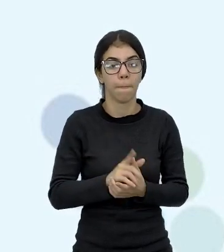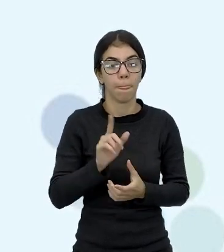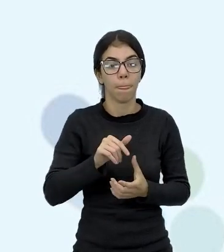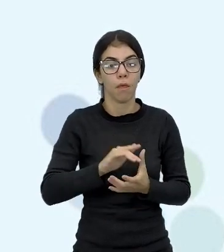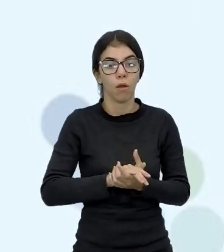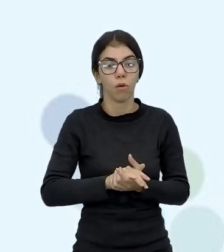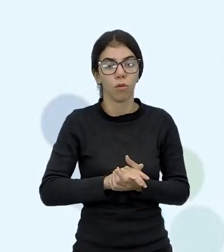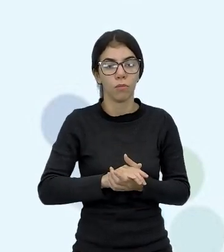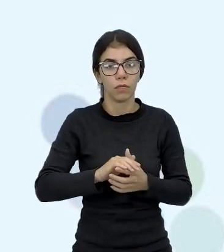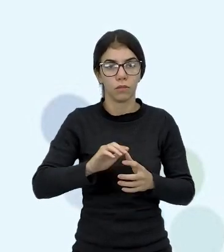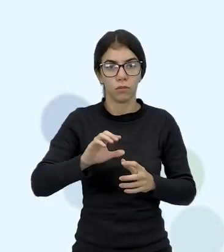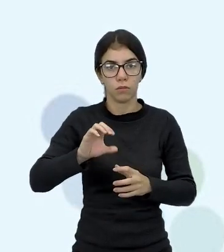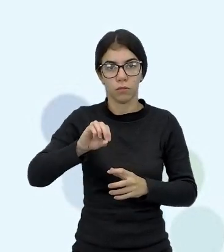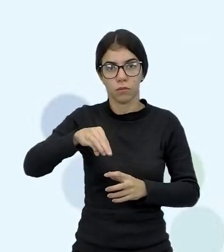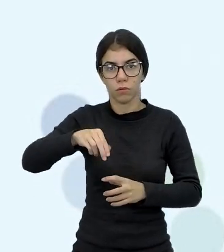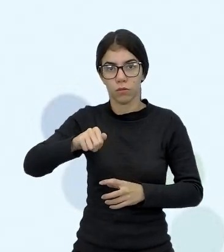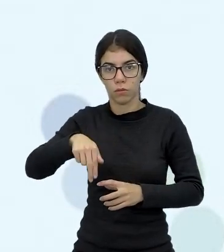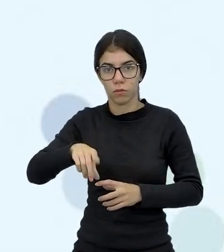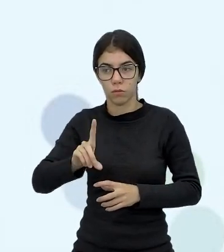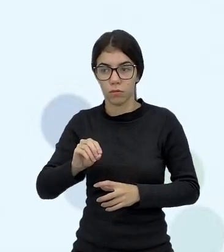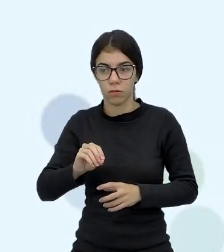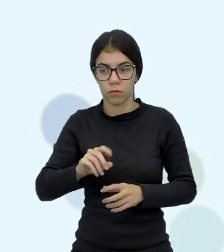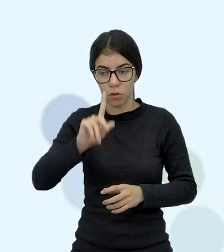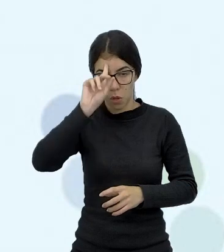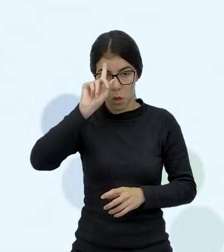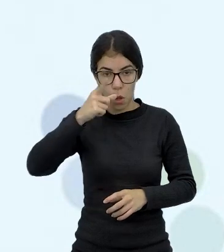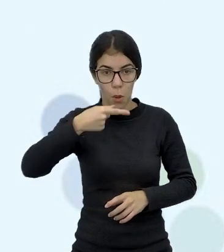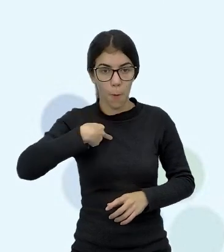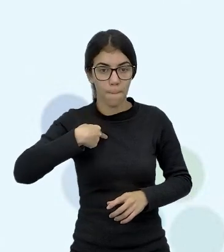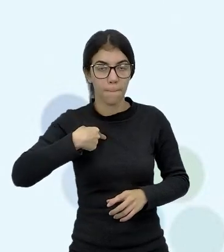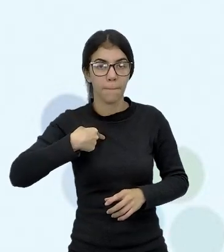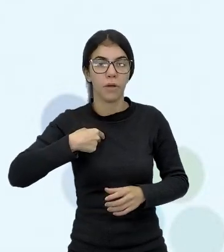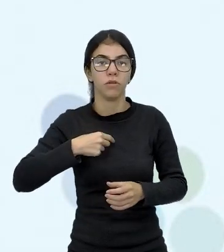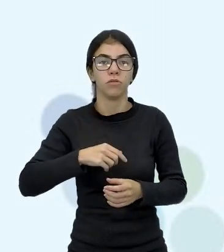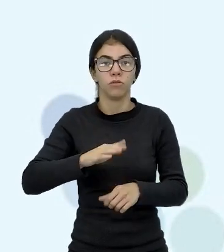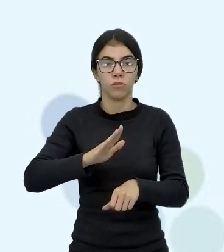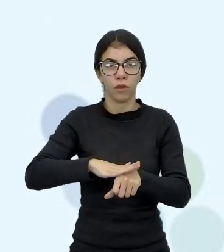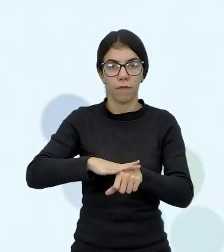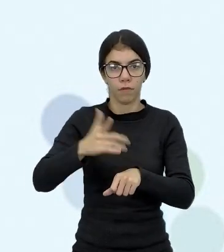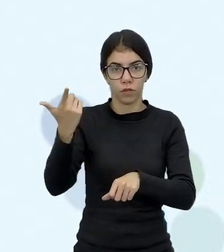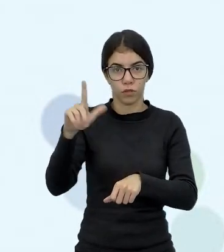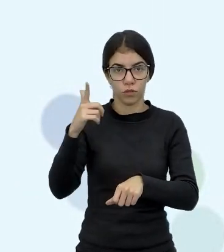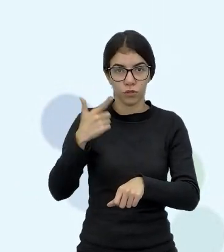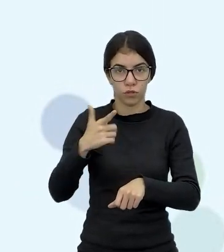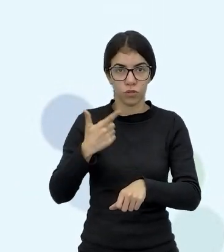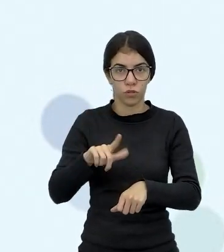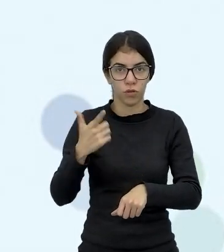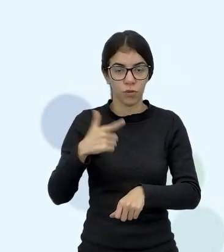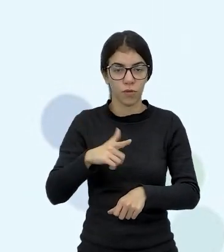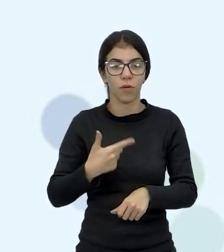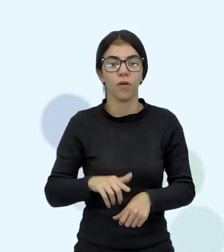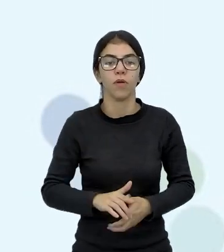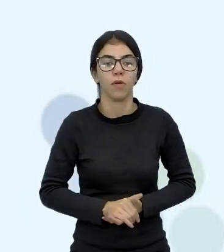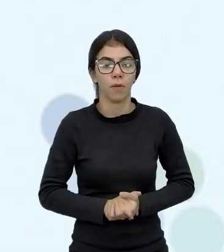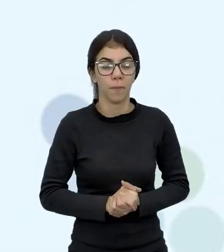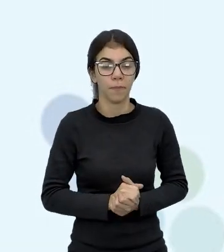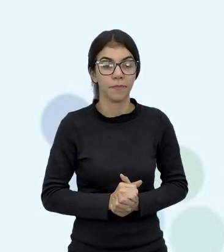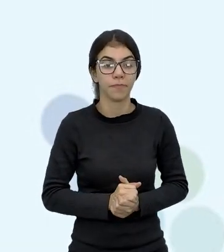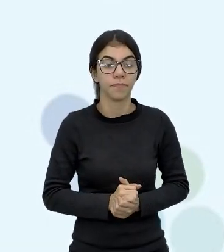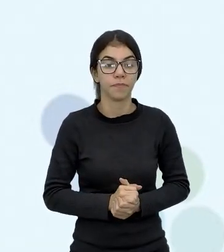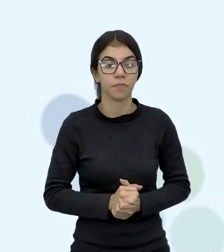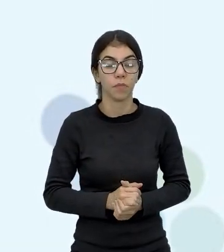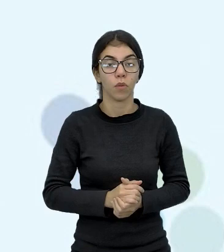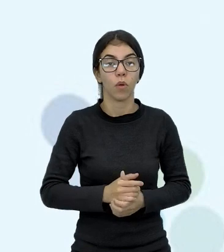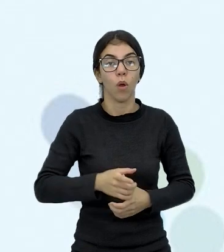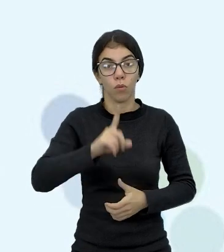repetição? Isso é bem legal. Vou mostrar para vocês que aqui nessa programação a gente tem aqui um